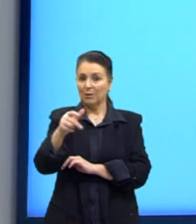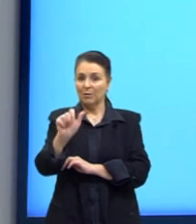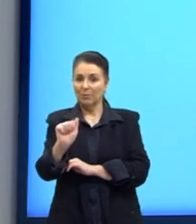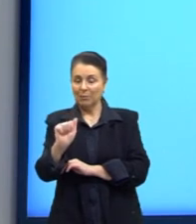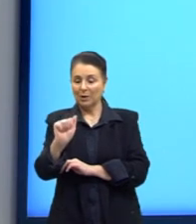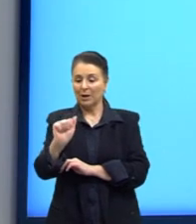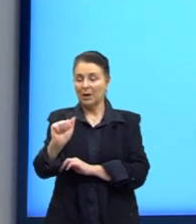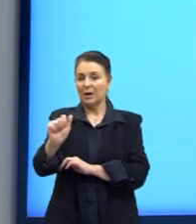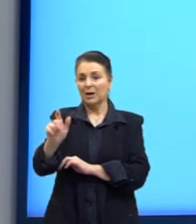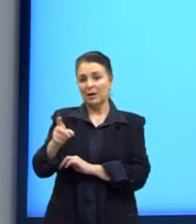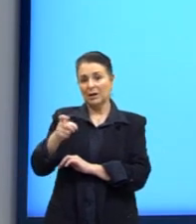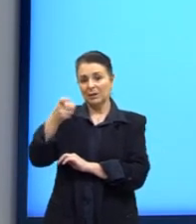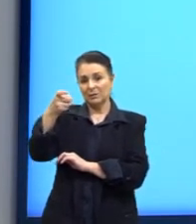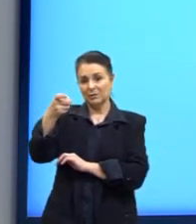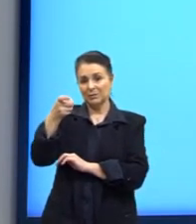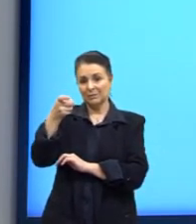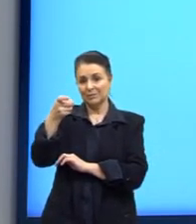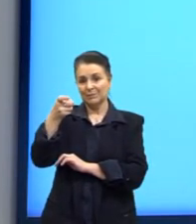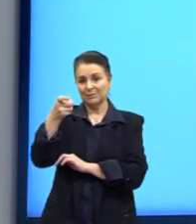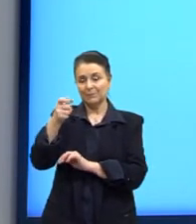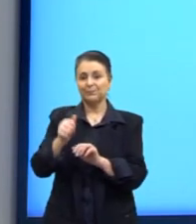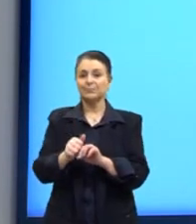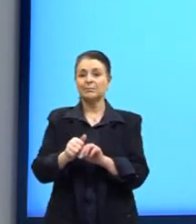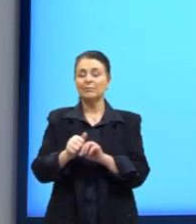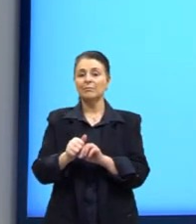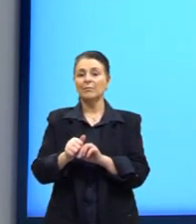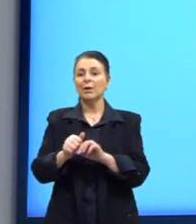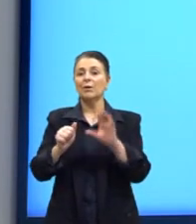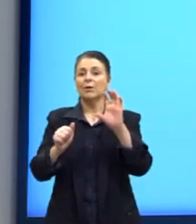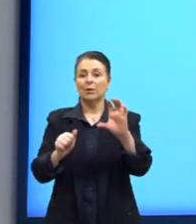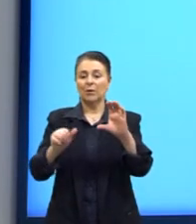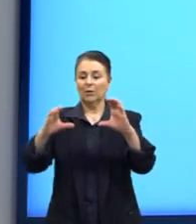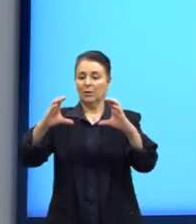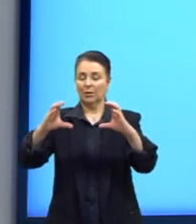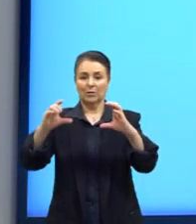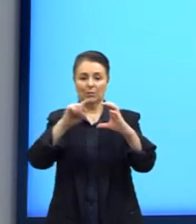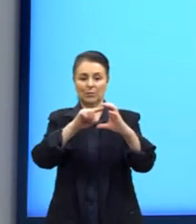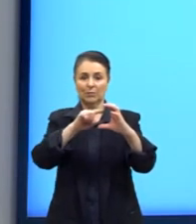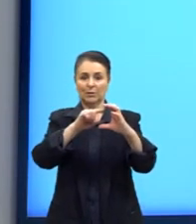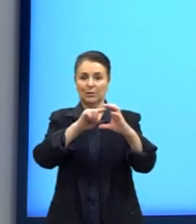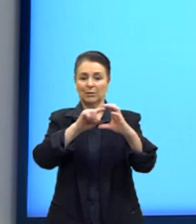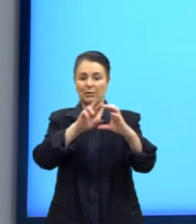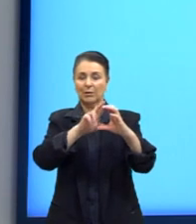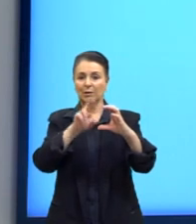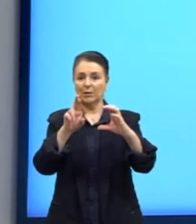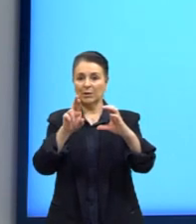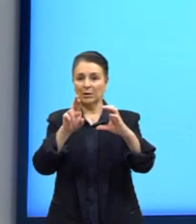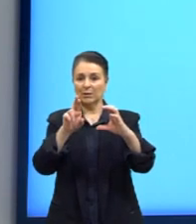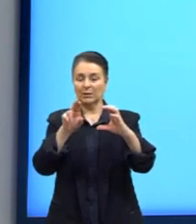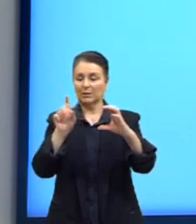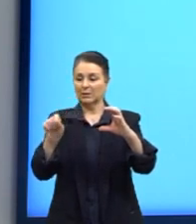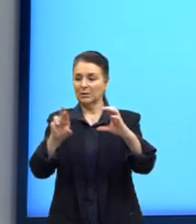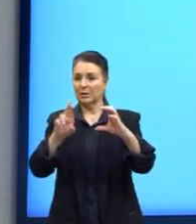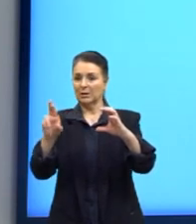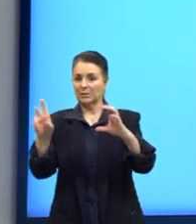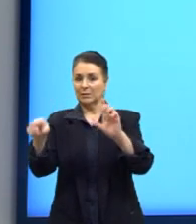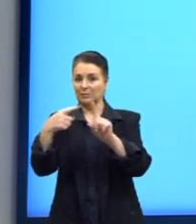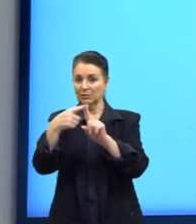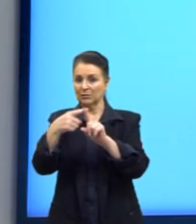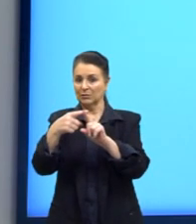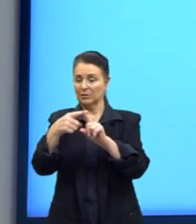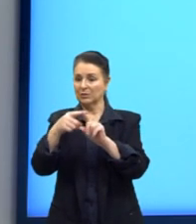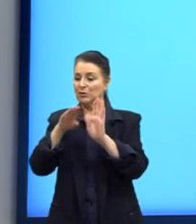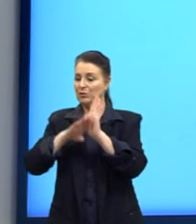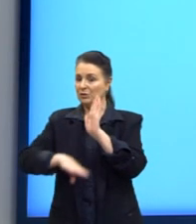elevado a x. O domínio é os reais e o contradomínio, os reais positivos, sem o zero.